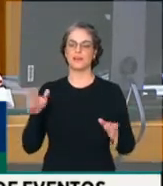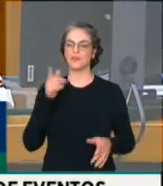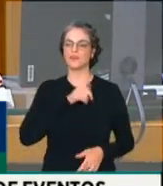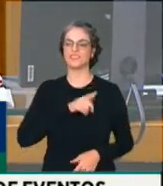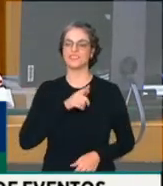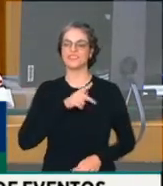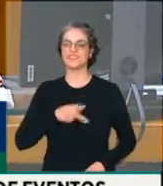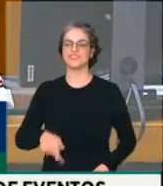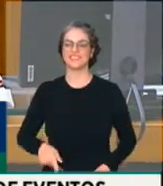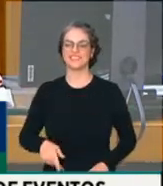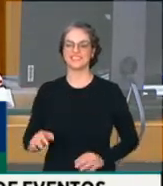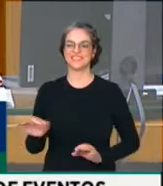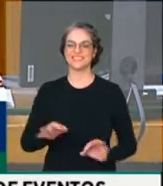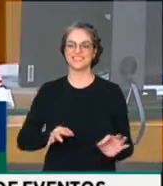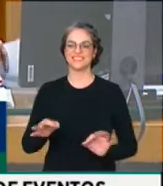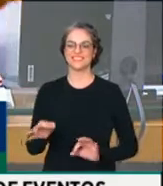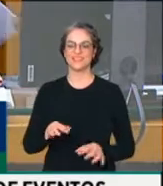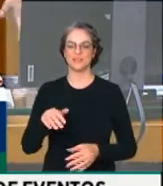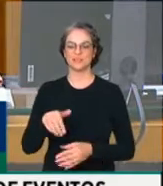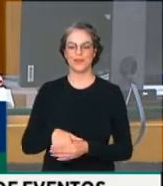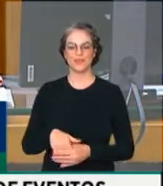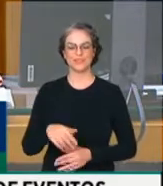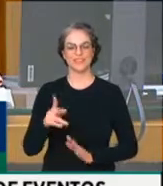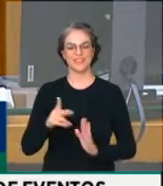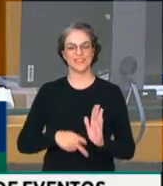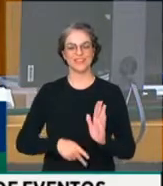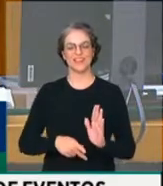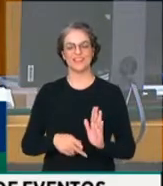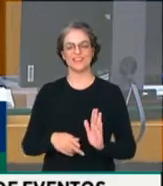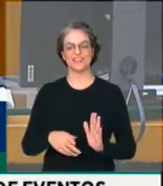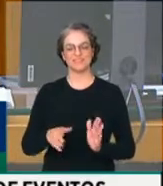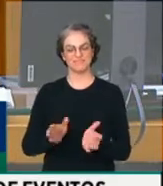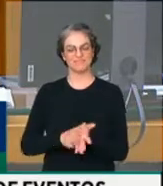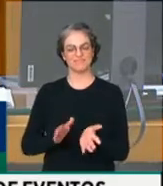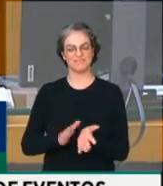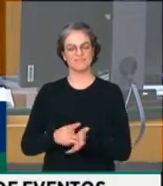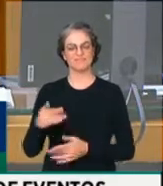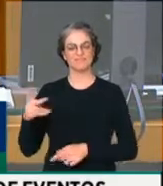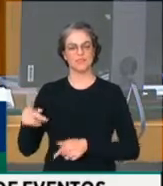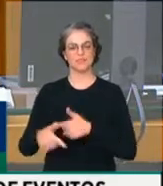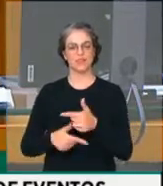e agilizar na pauta a votação do projeto em reconhecimento ao trabalho de V. Exª sobre essa matéria. Obrigado.